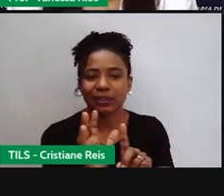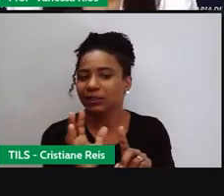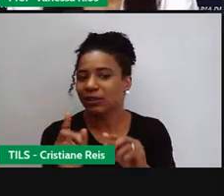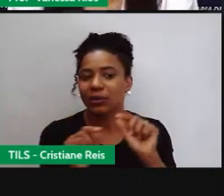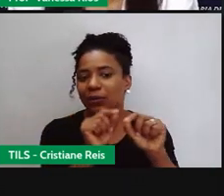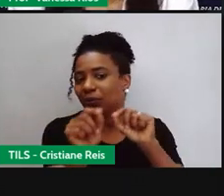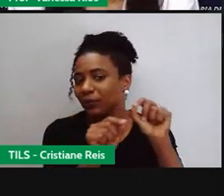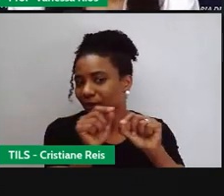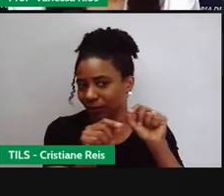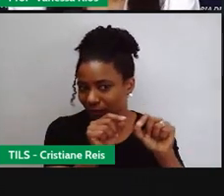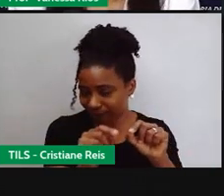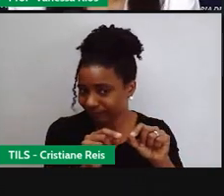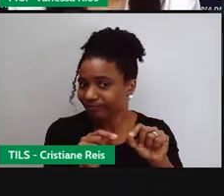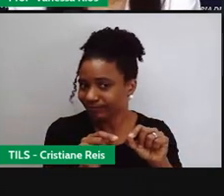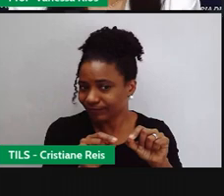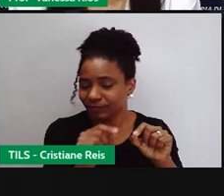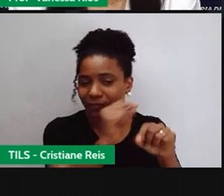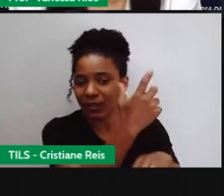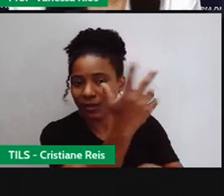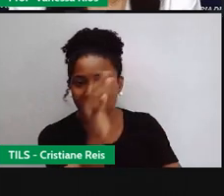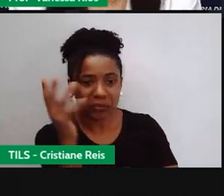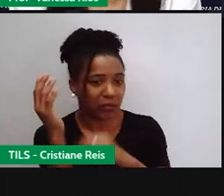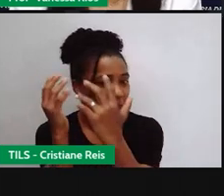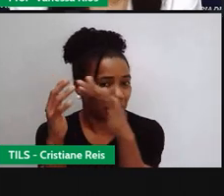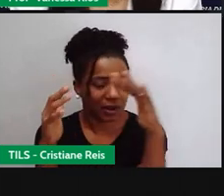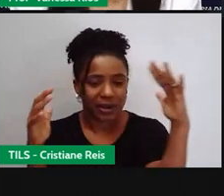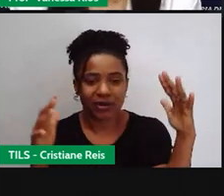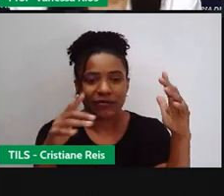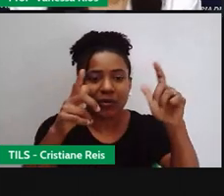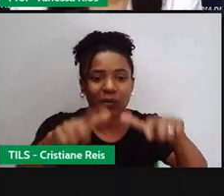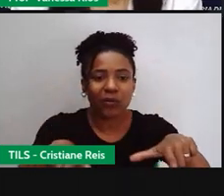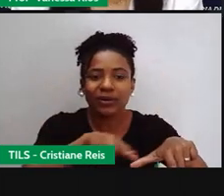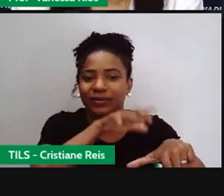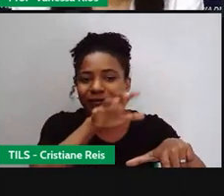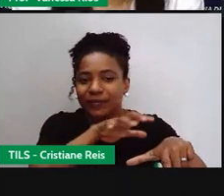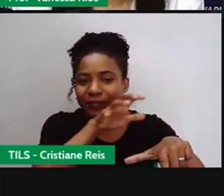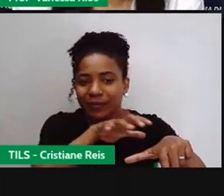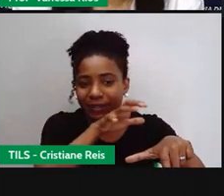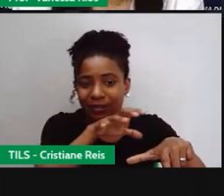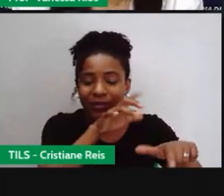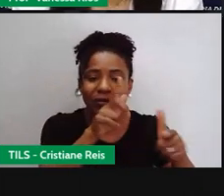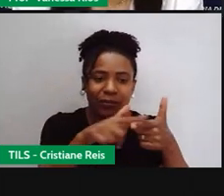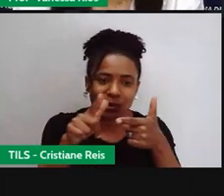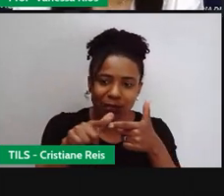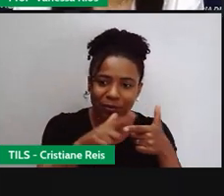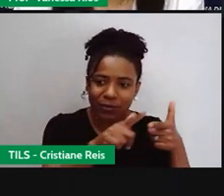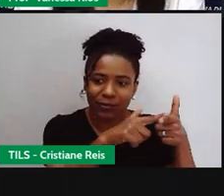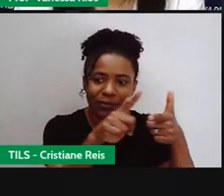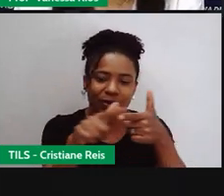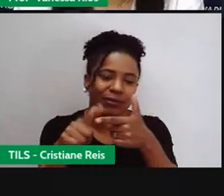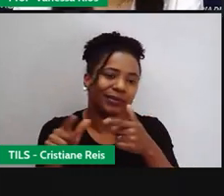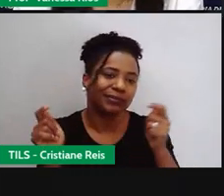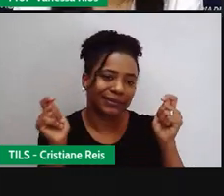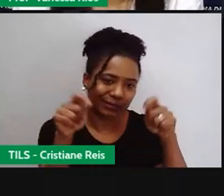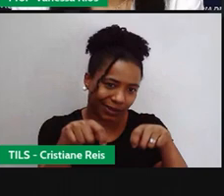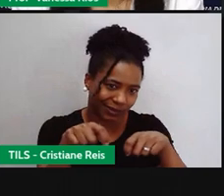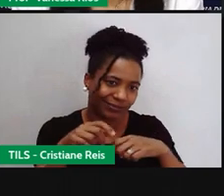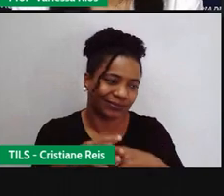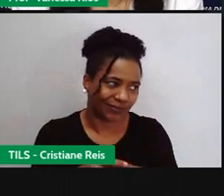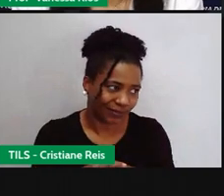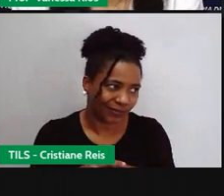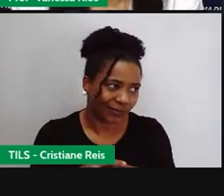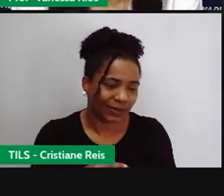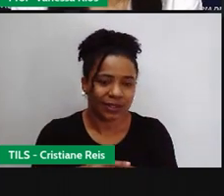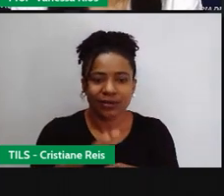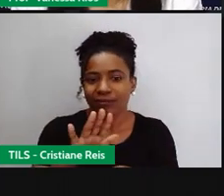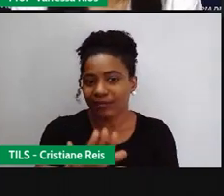na vida da natureza ali do local, onde está sendo coletada aquela energia, produzida aquela energia, mas